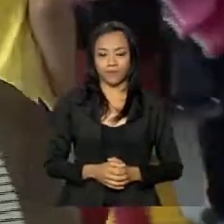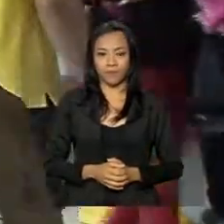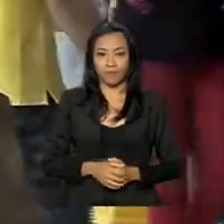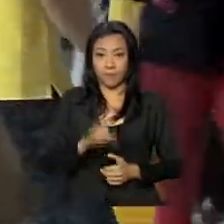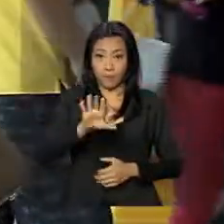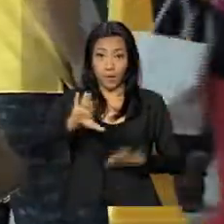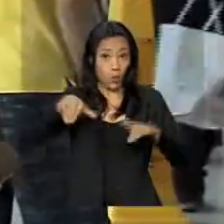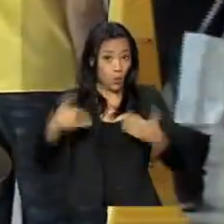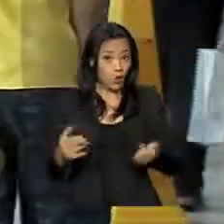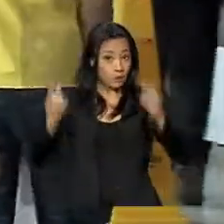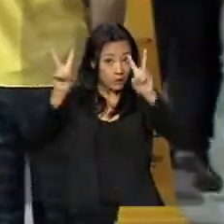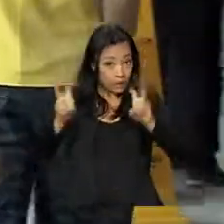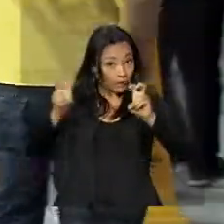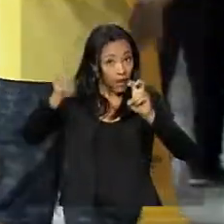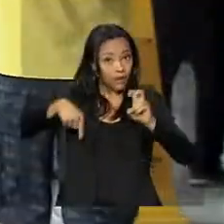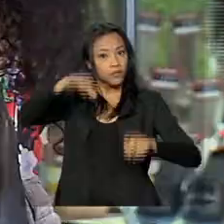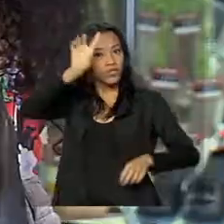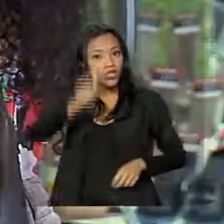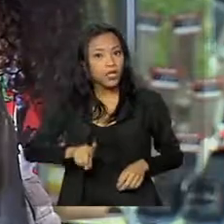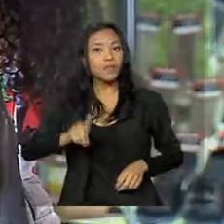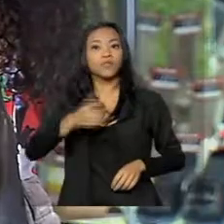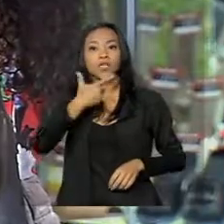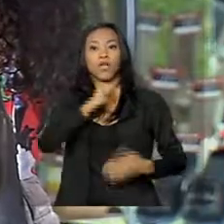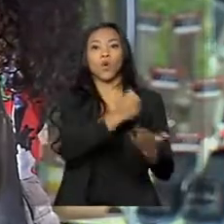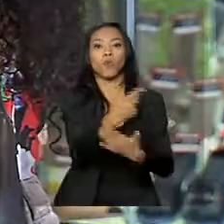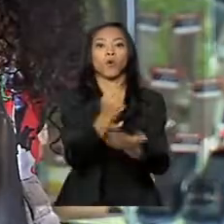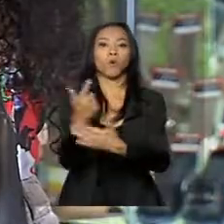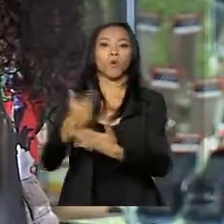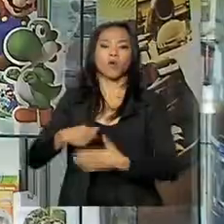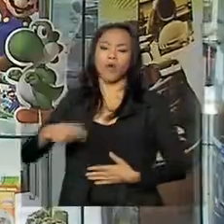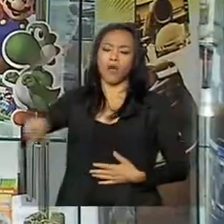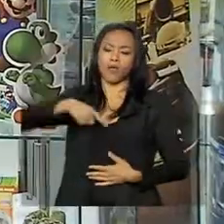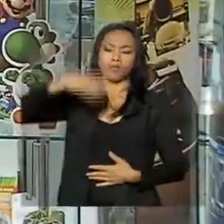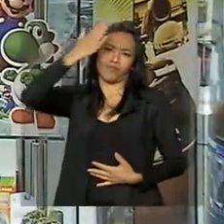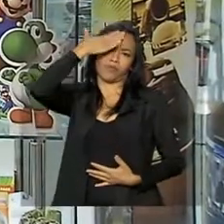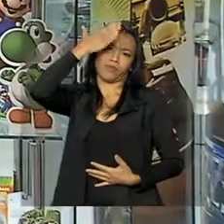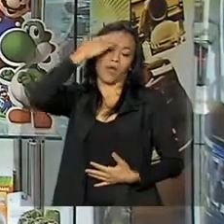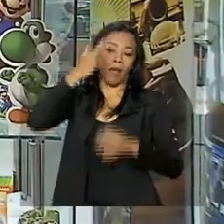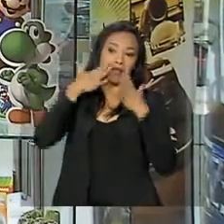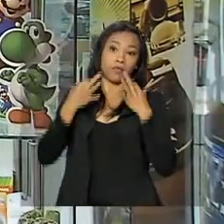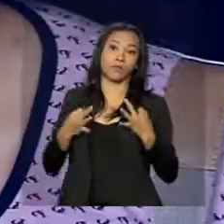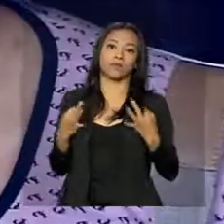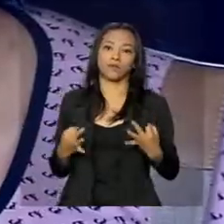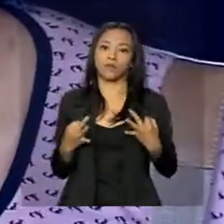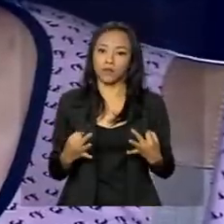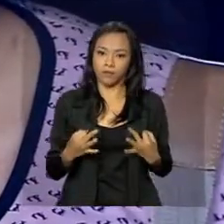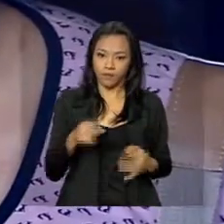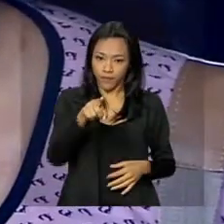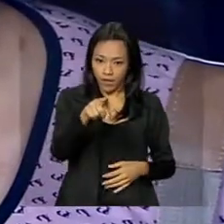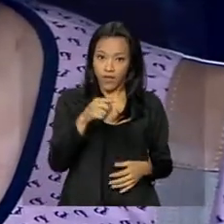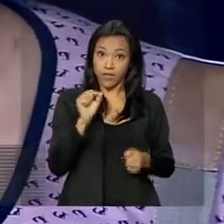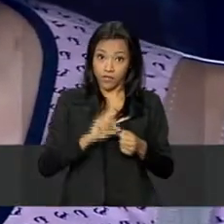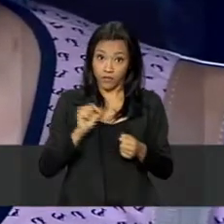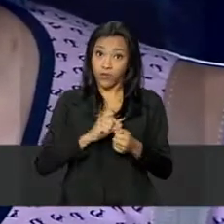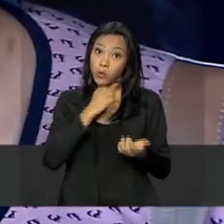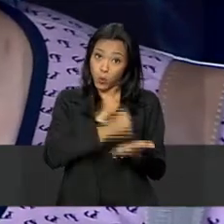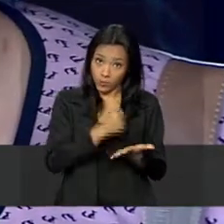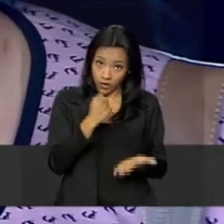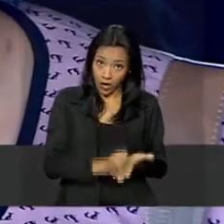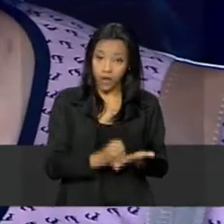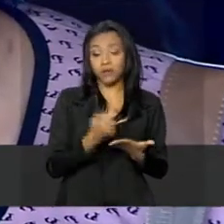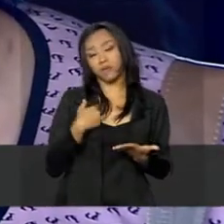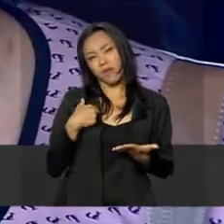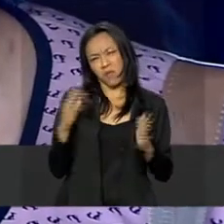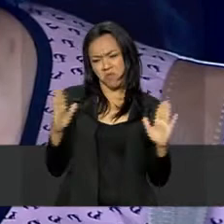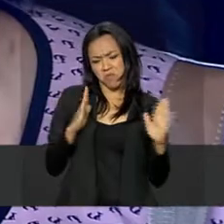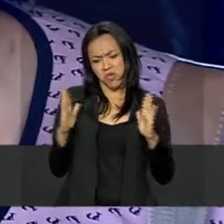Quando o assunto é direito do consumidor, muita gente já sabe. Tem que ficar atento. Eu fiz um contrato, eles falam que é